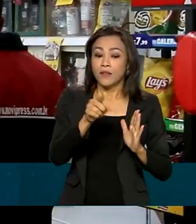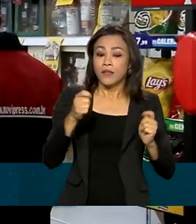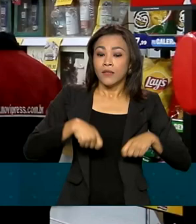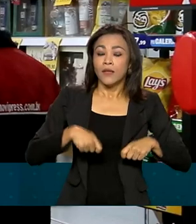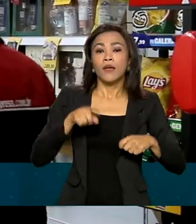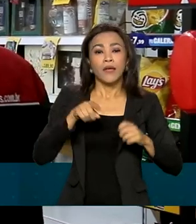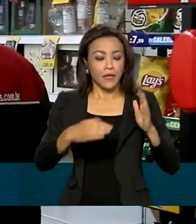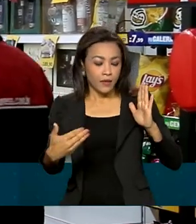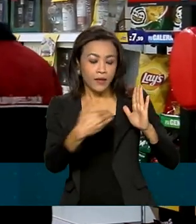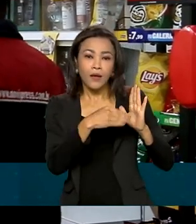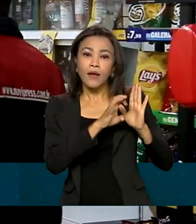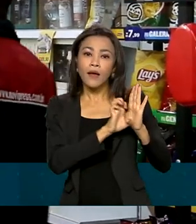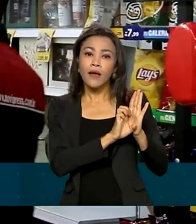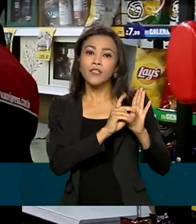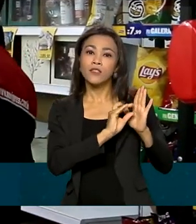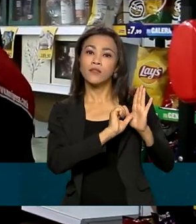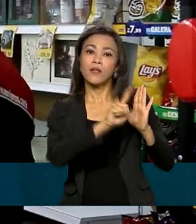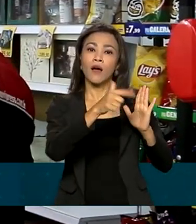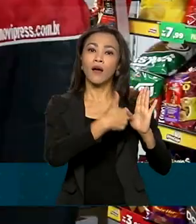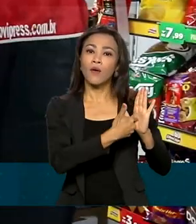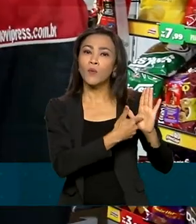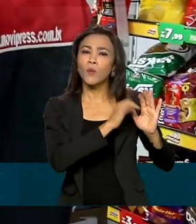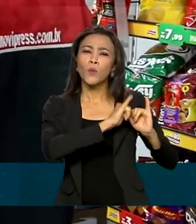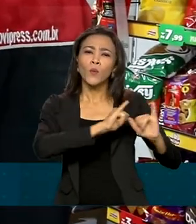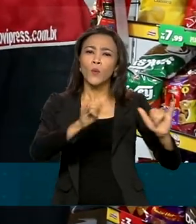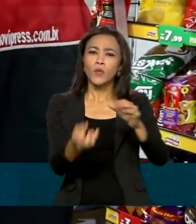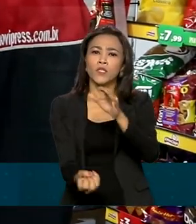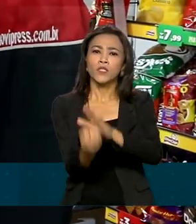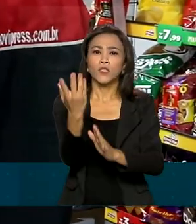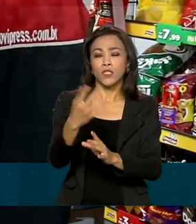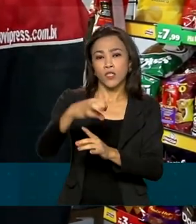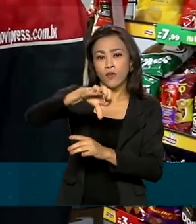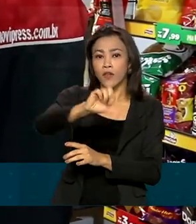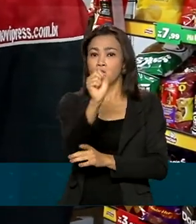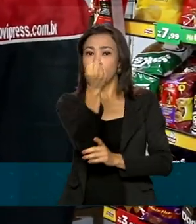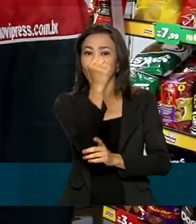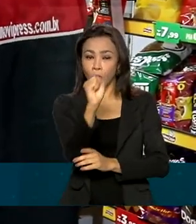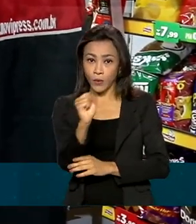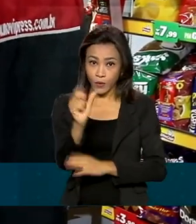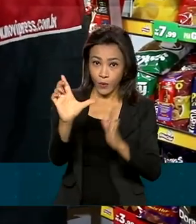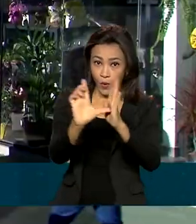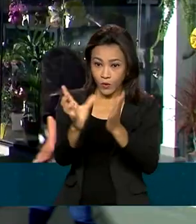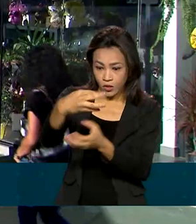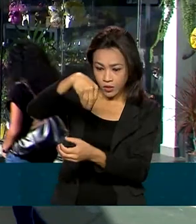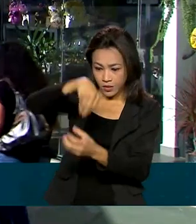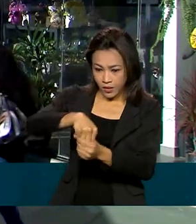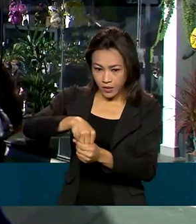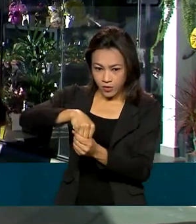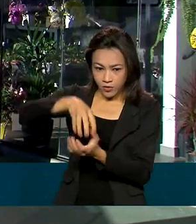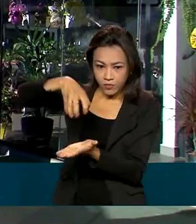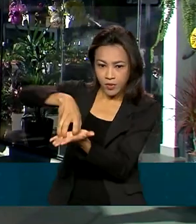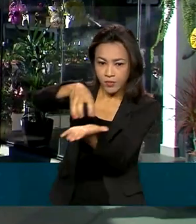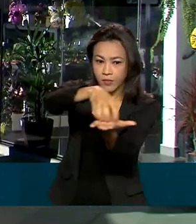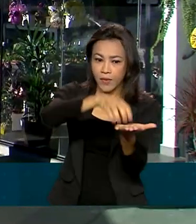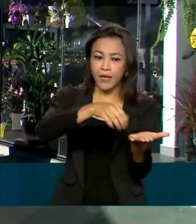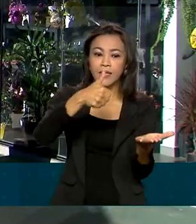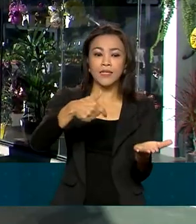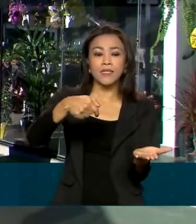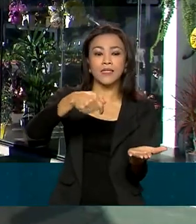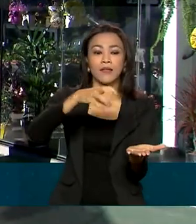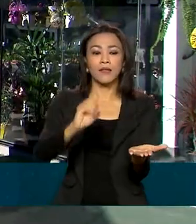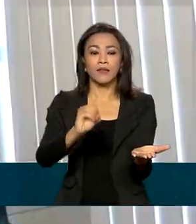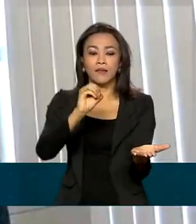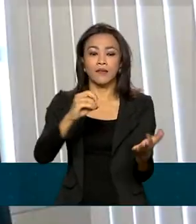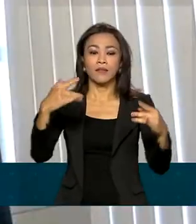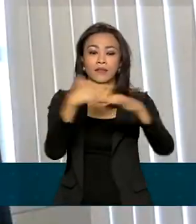O edital prevê a instalação de 98 lojas em pequenos comércios em mais de 70 cidades